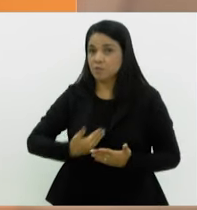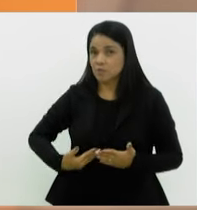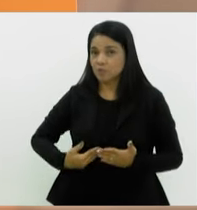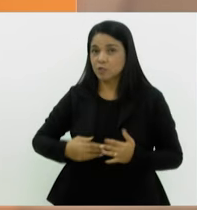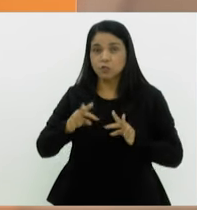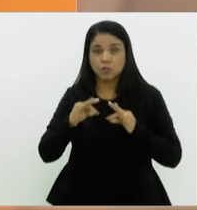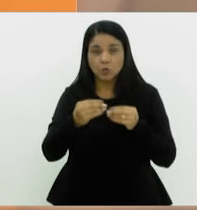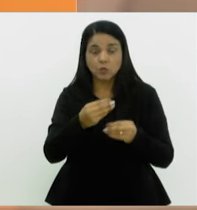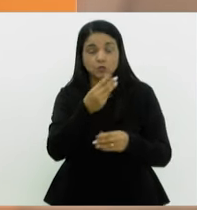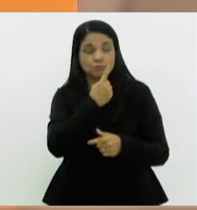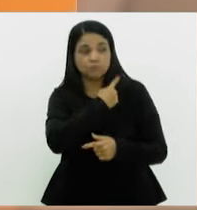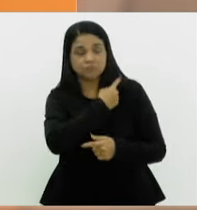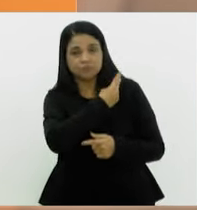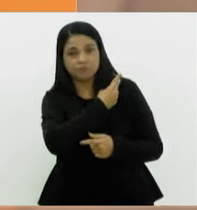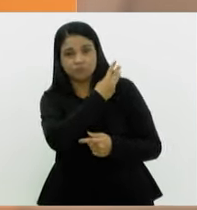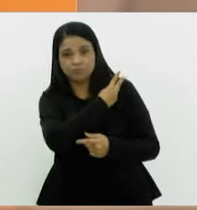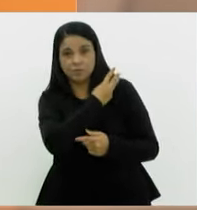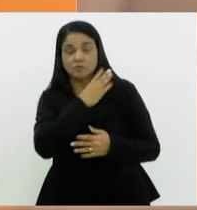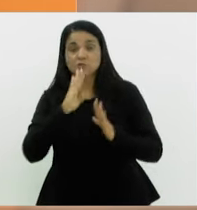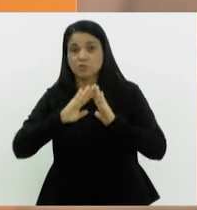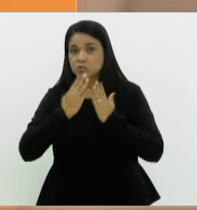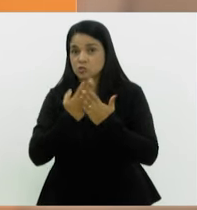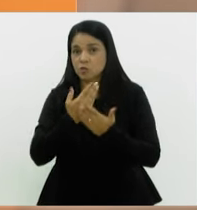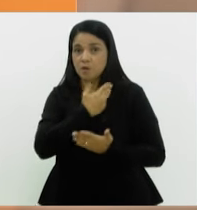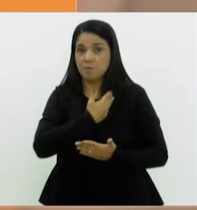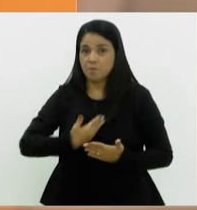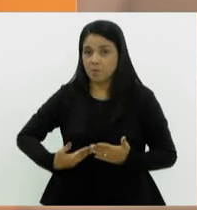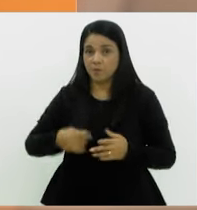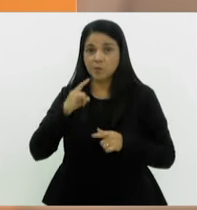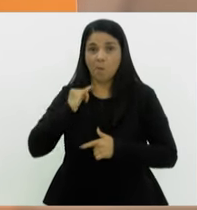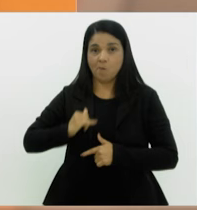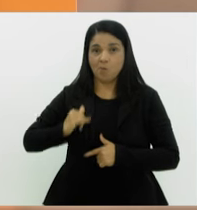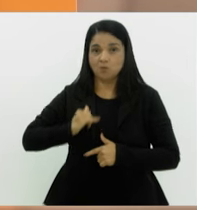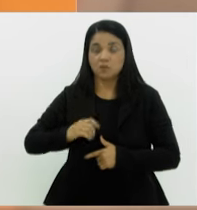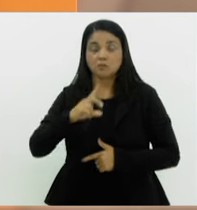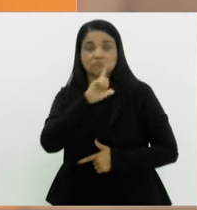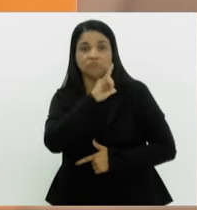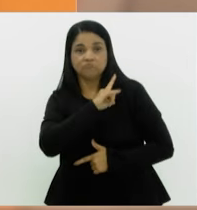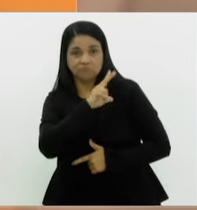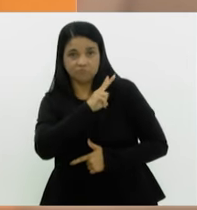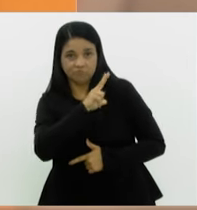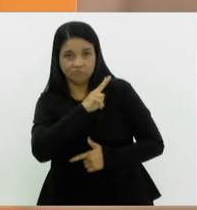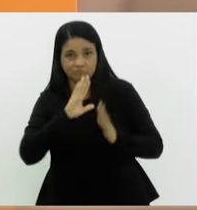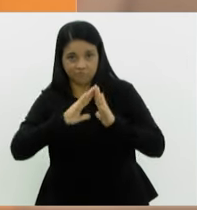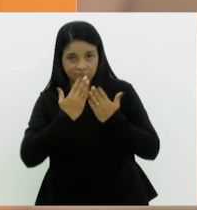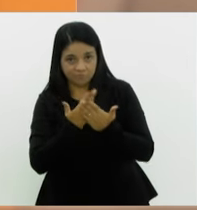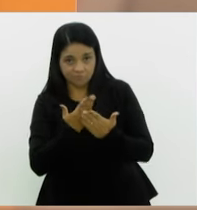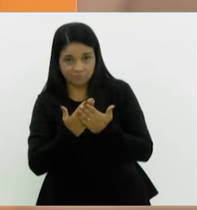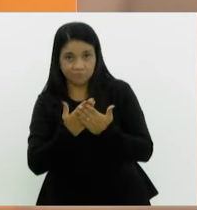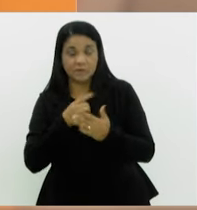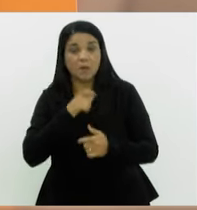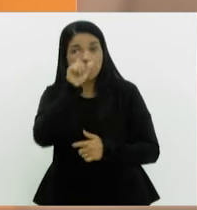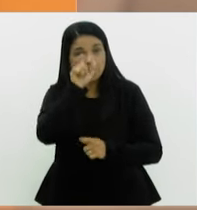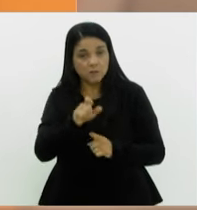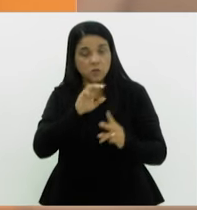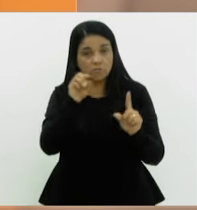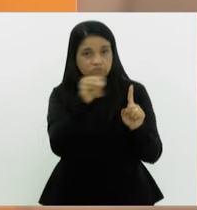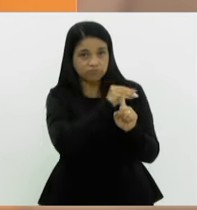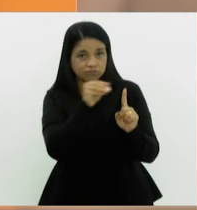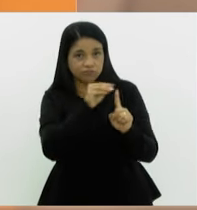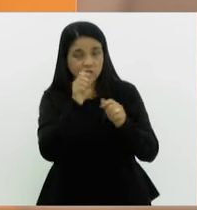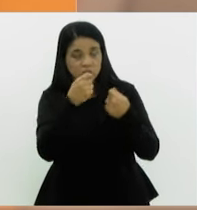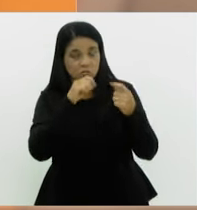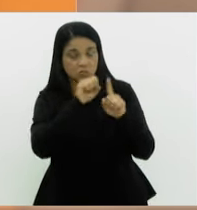fez todo o ensino médio em escola pública, ou como bolsista integral em escola privada, pessoas em situação de vulnerabilidade